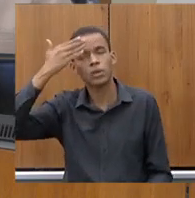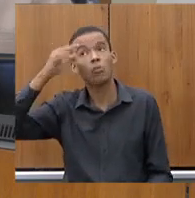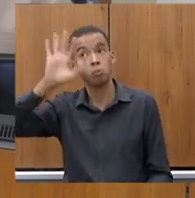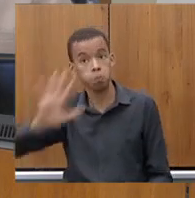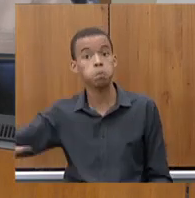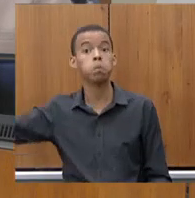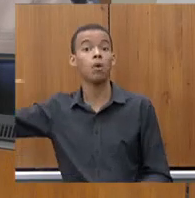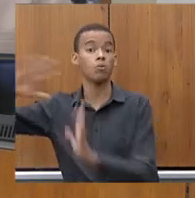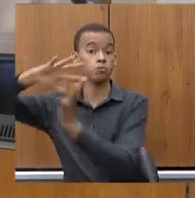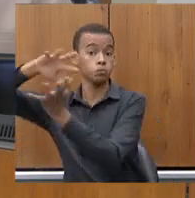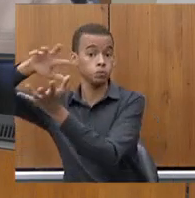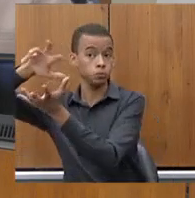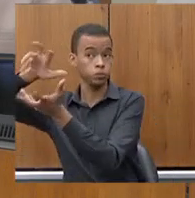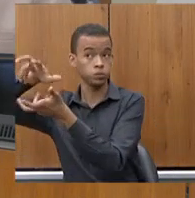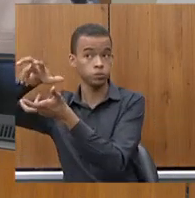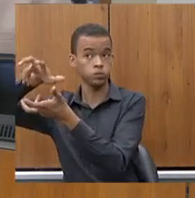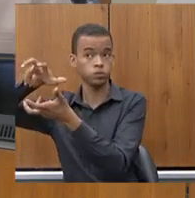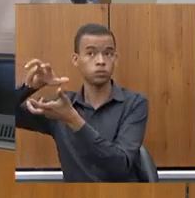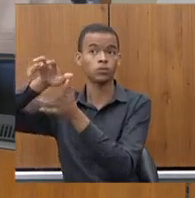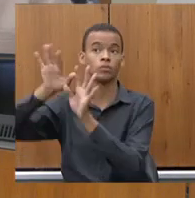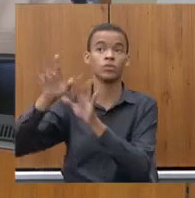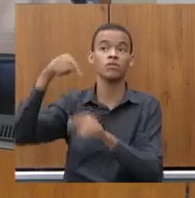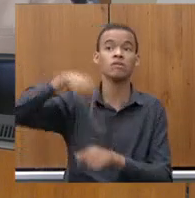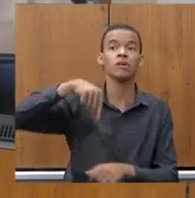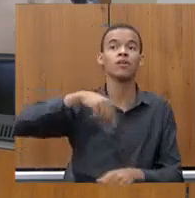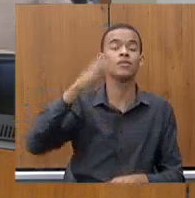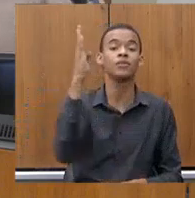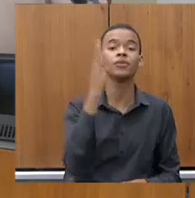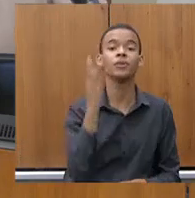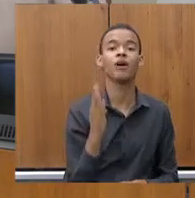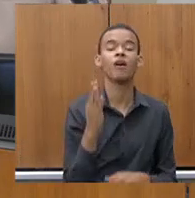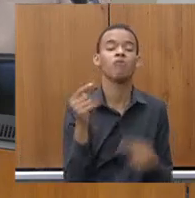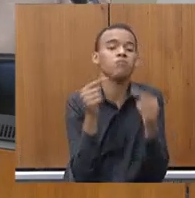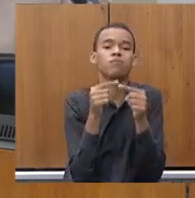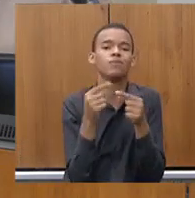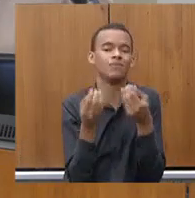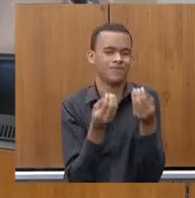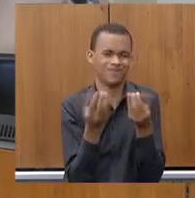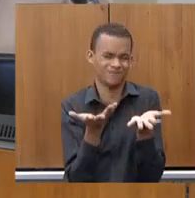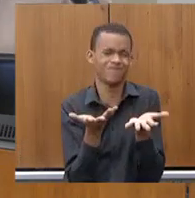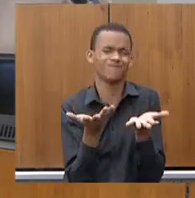Pesquisar, fizeram uma pesquisa lá de onde teve,